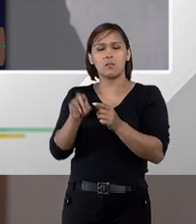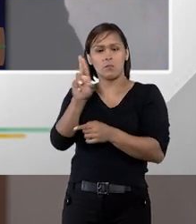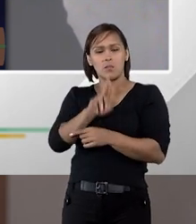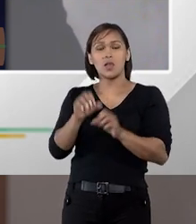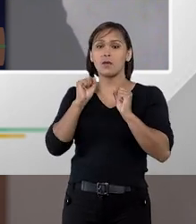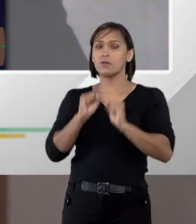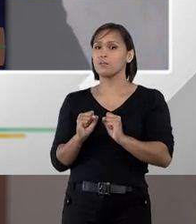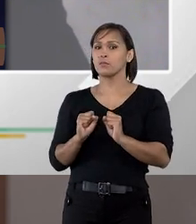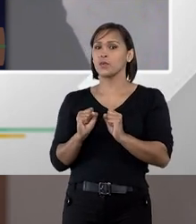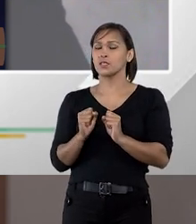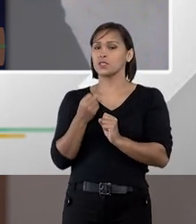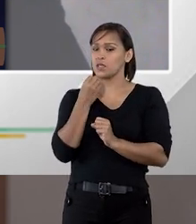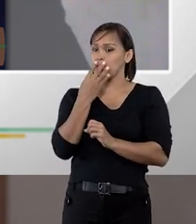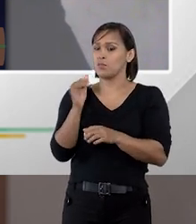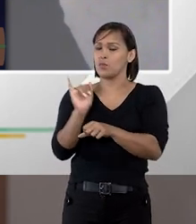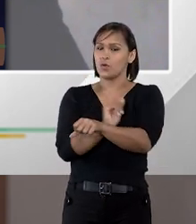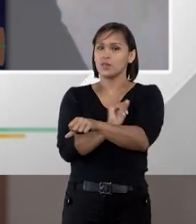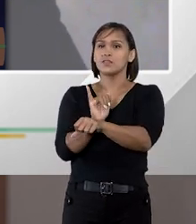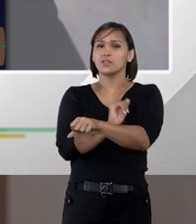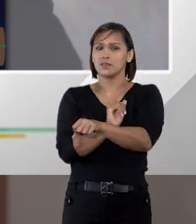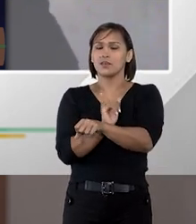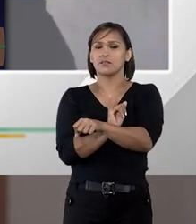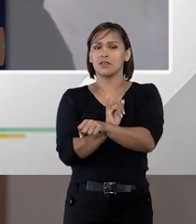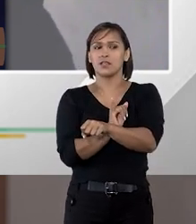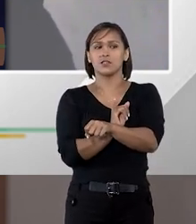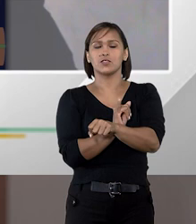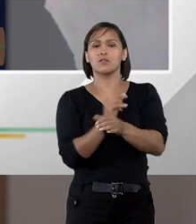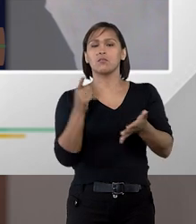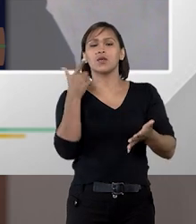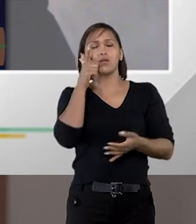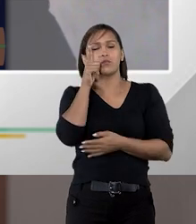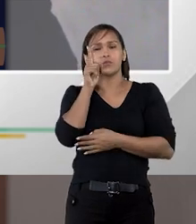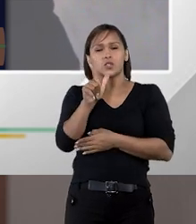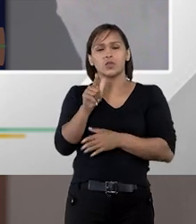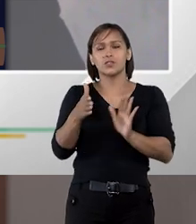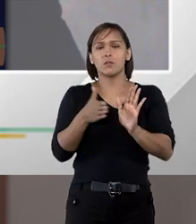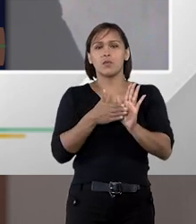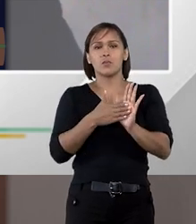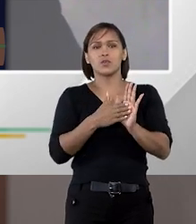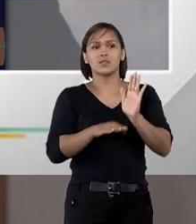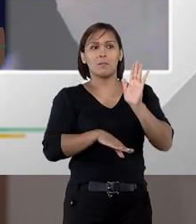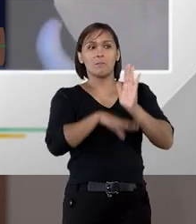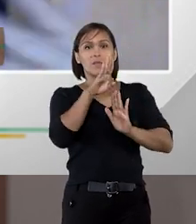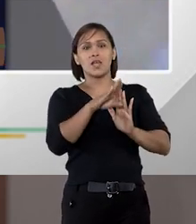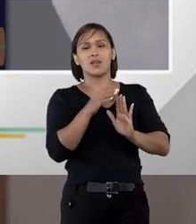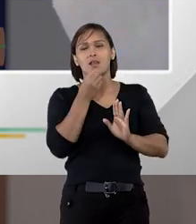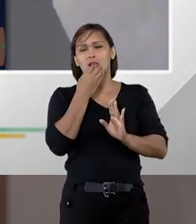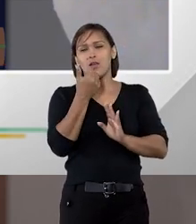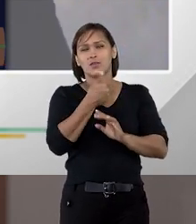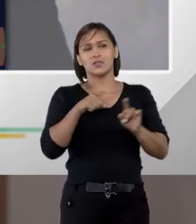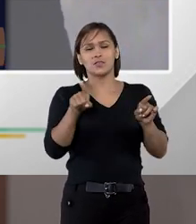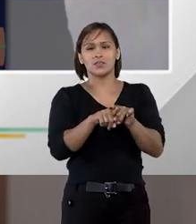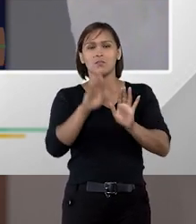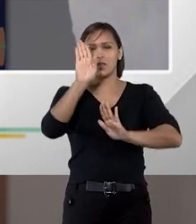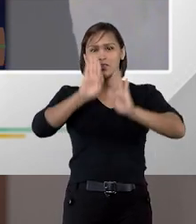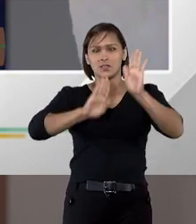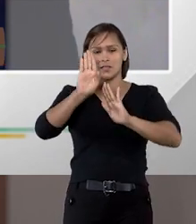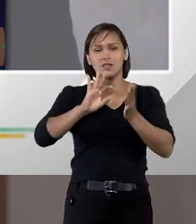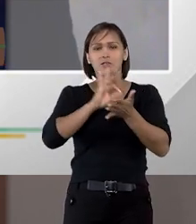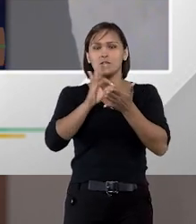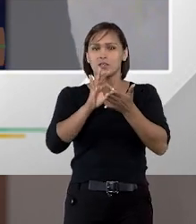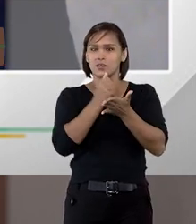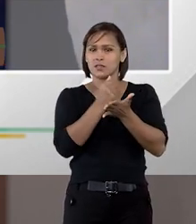justificado pode ser uma boa estratégia para conseguir propostas ainda mais vantajosas nas